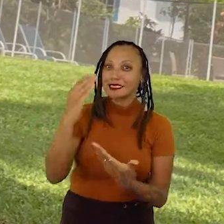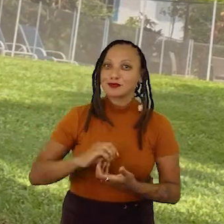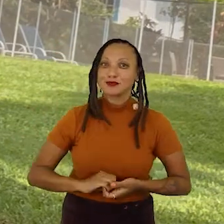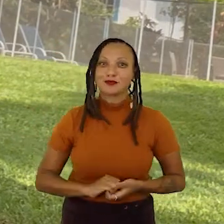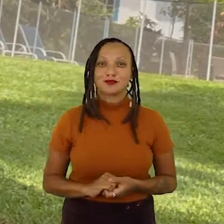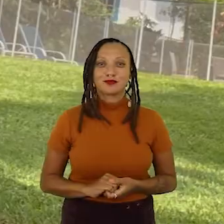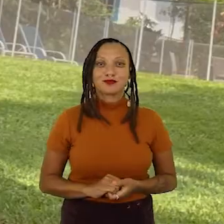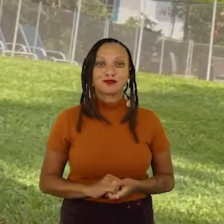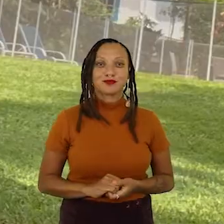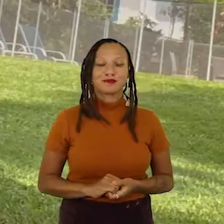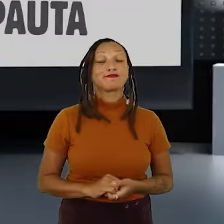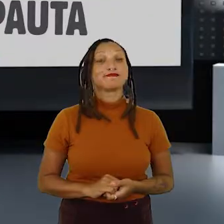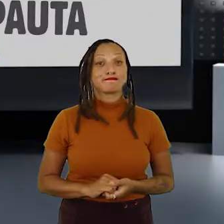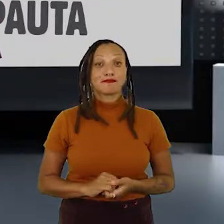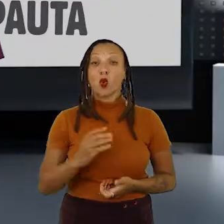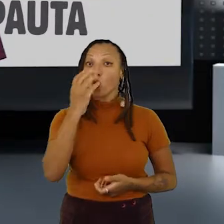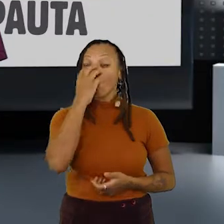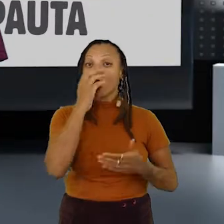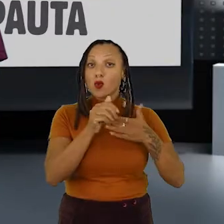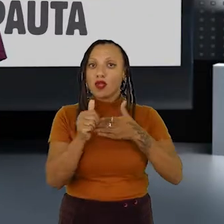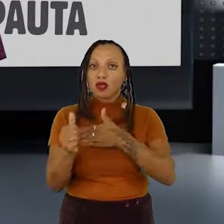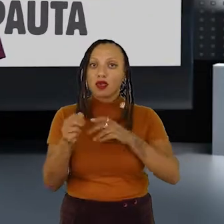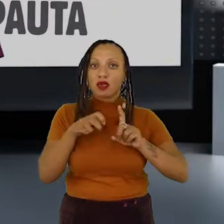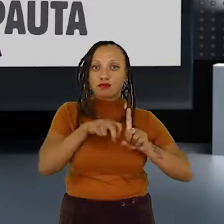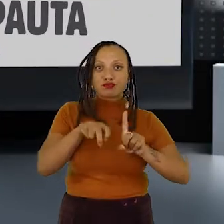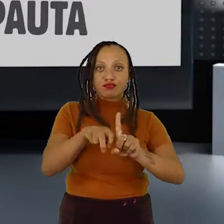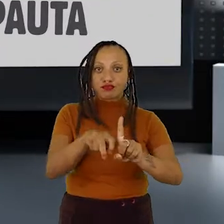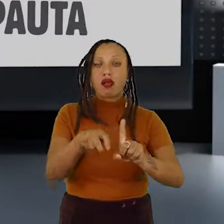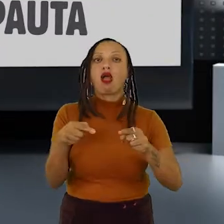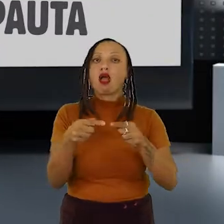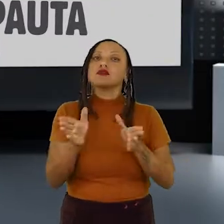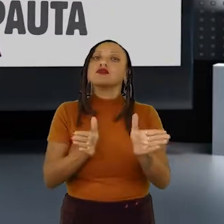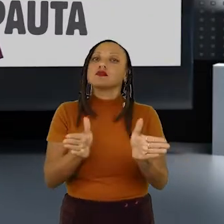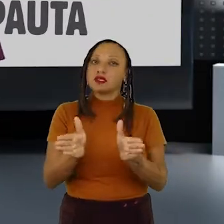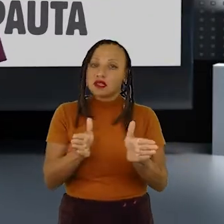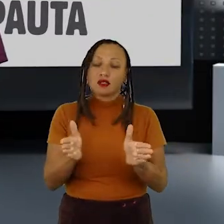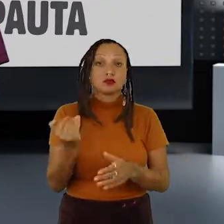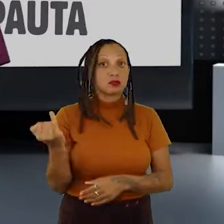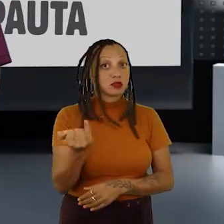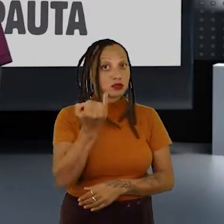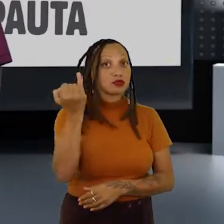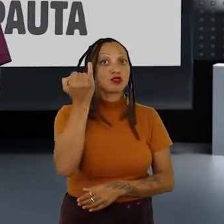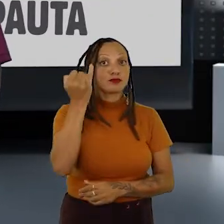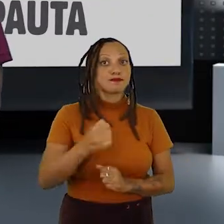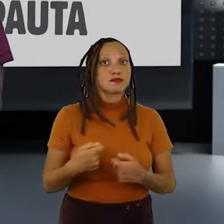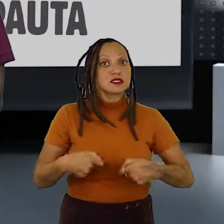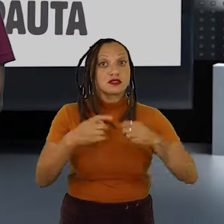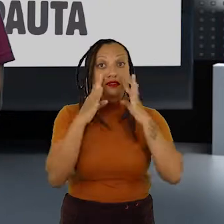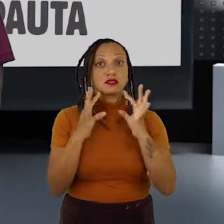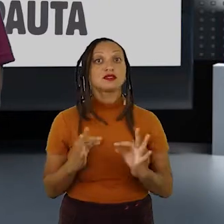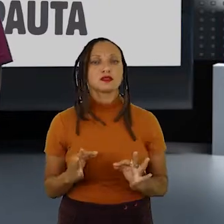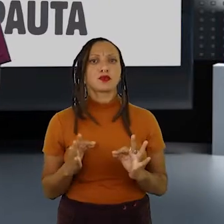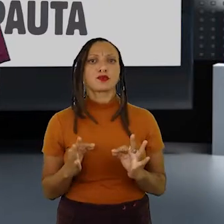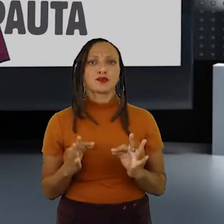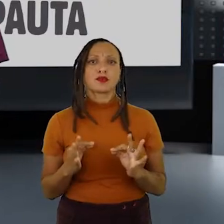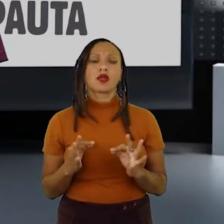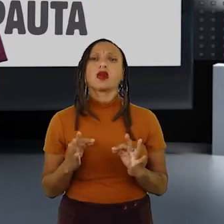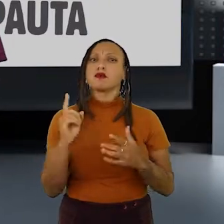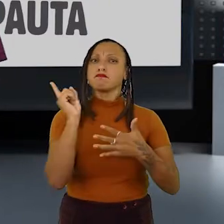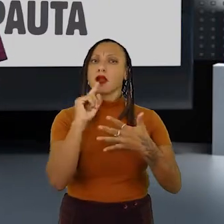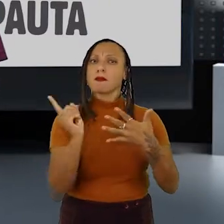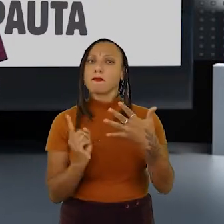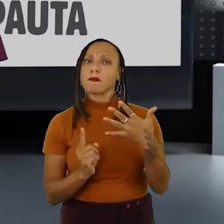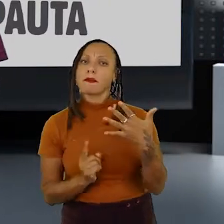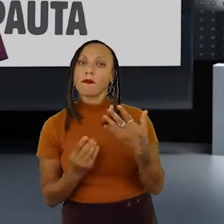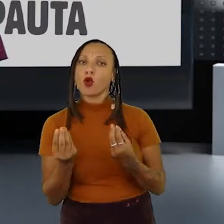Obrigada. O Cão Guia é uma tecnologia assistiva muito importante. Devemos nos atentar, então,